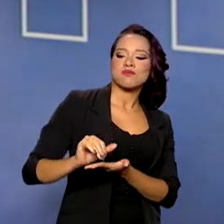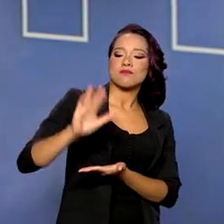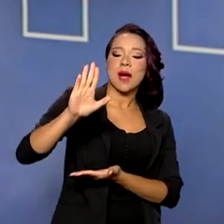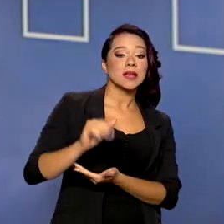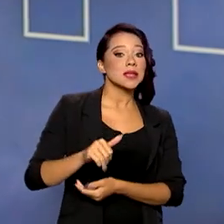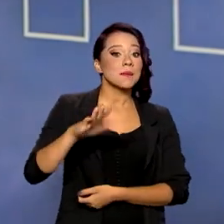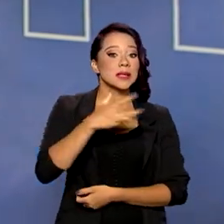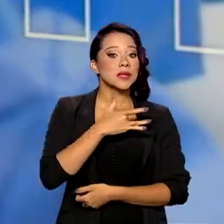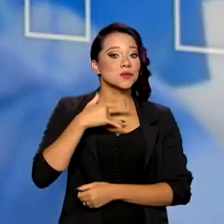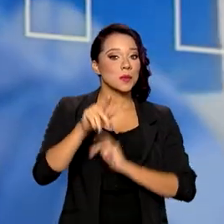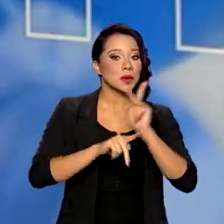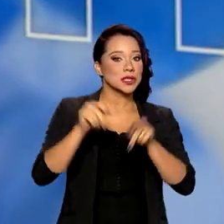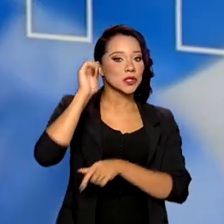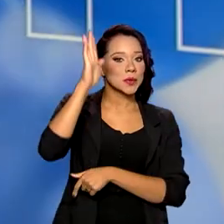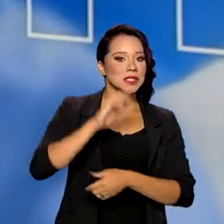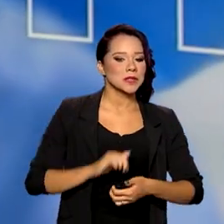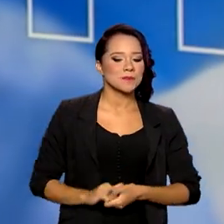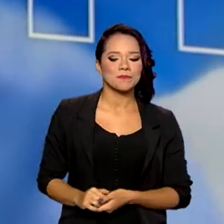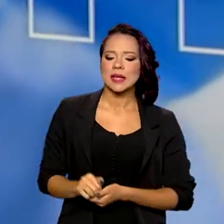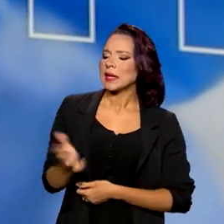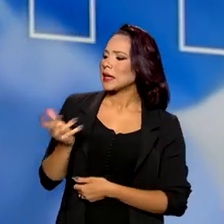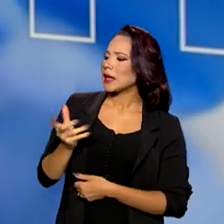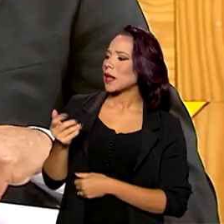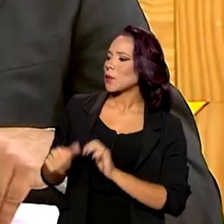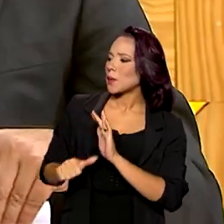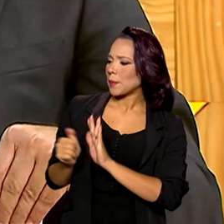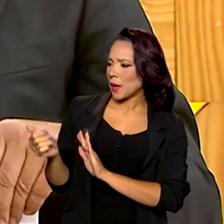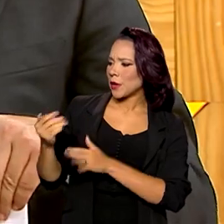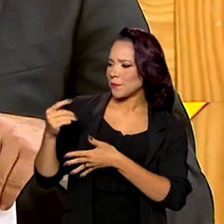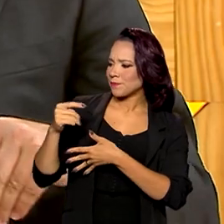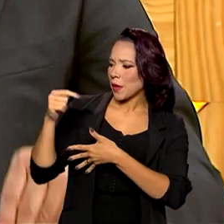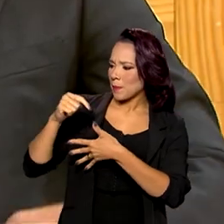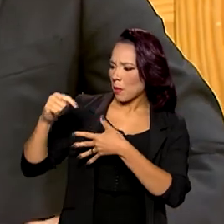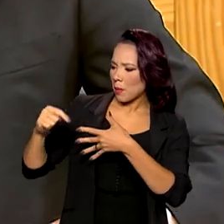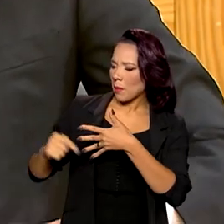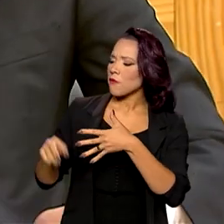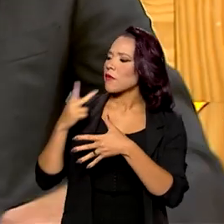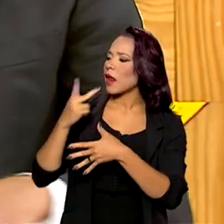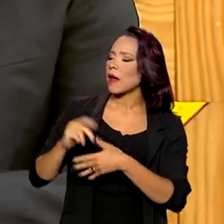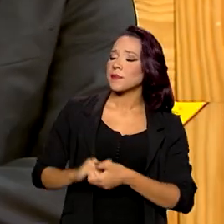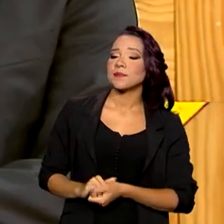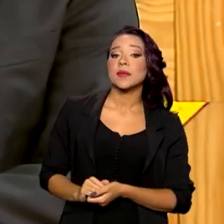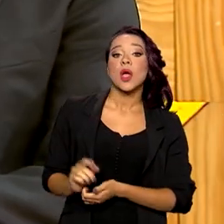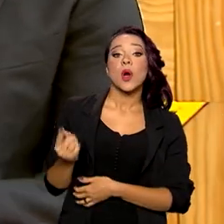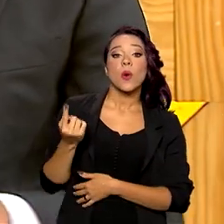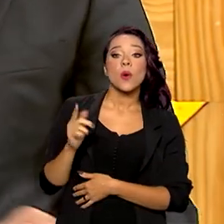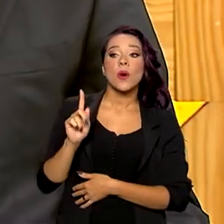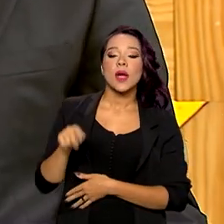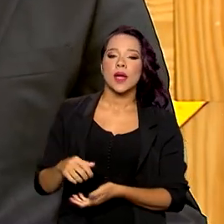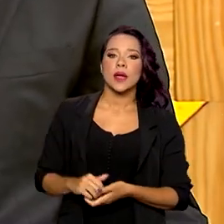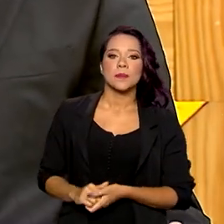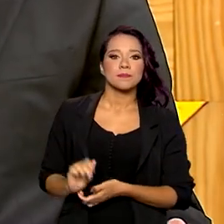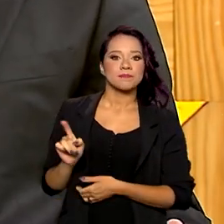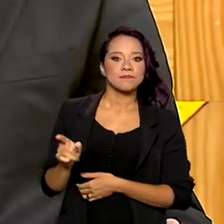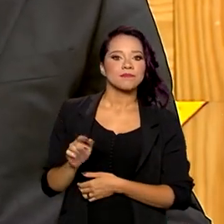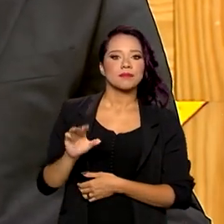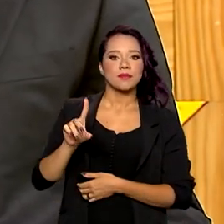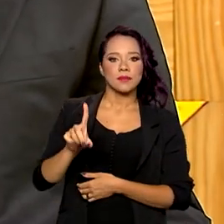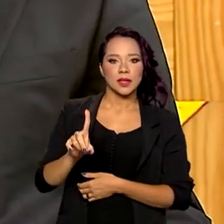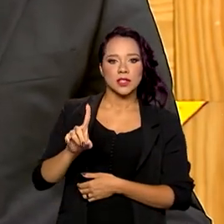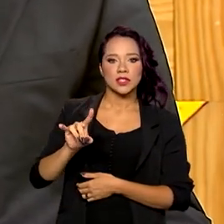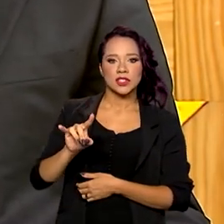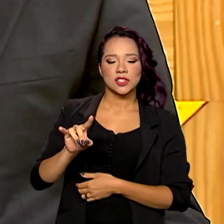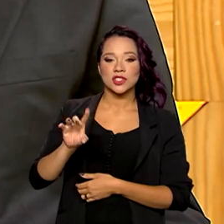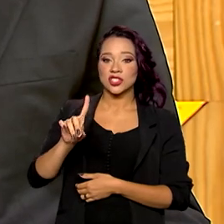população brasileira. Queria retomar alguns pontos do primeiro bloco que o senhor citou ali no finalzinho. Um deles é esse dia S